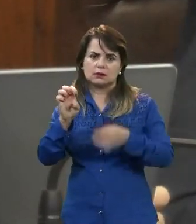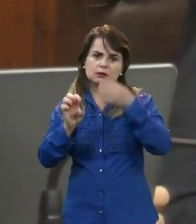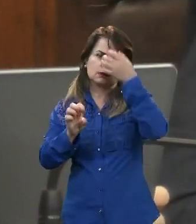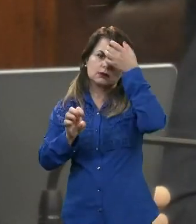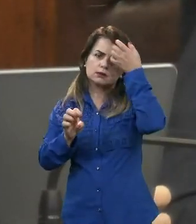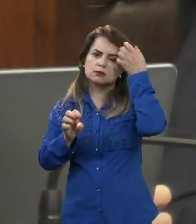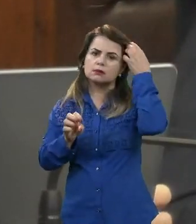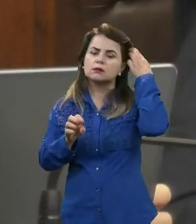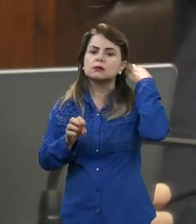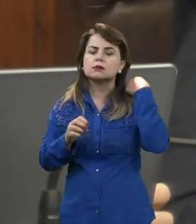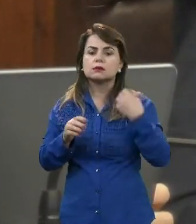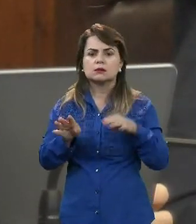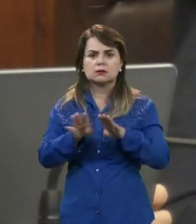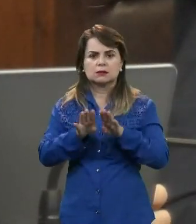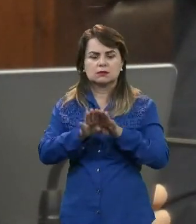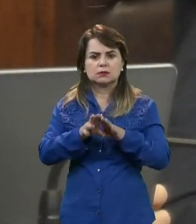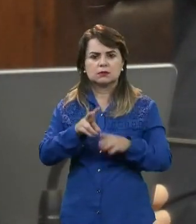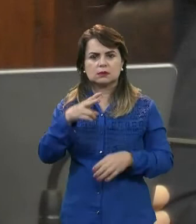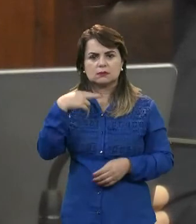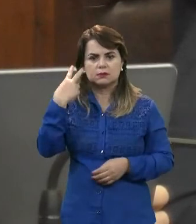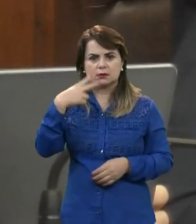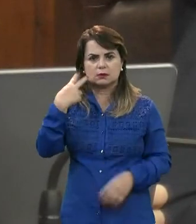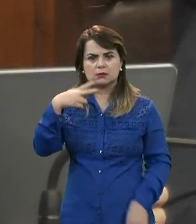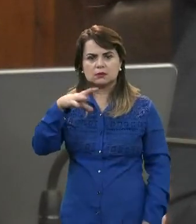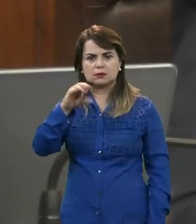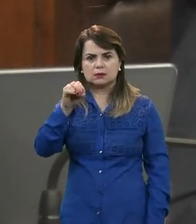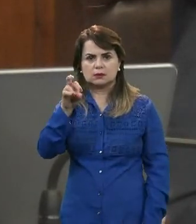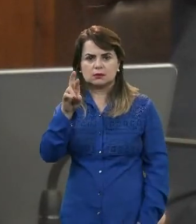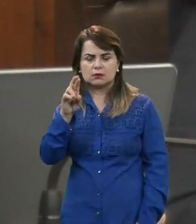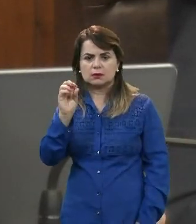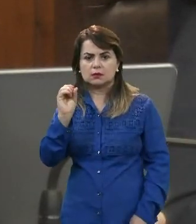do assessor, do vereador Cícero do SEAS, Augusto Brasil.